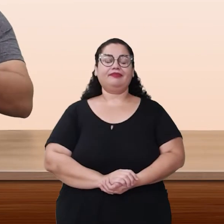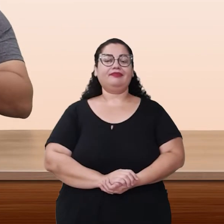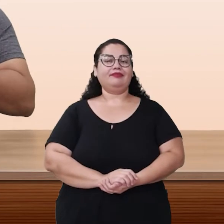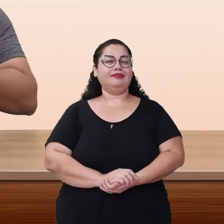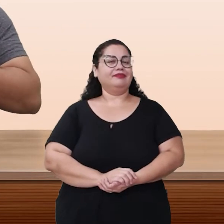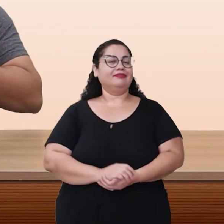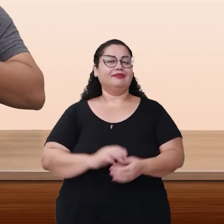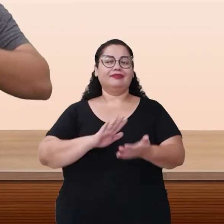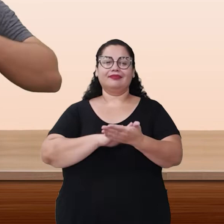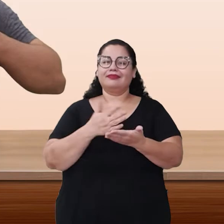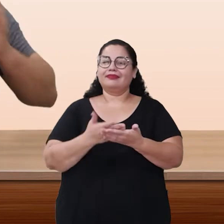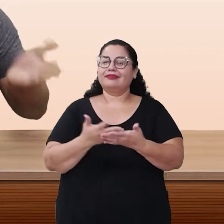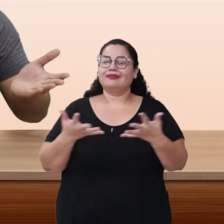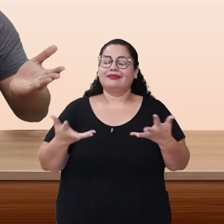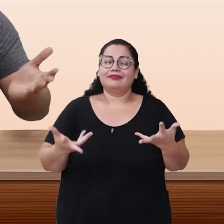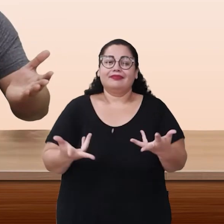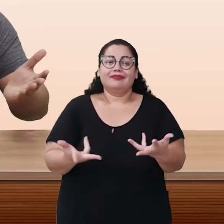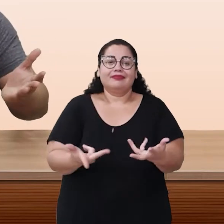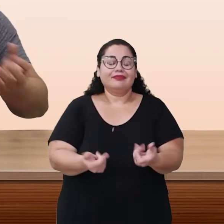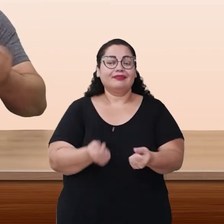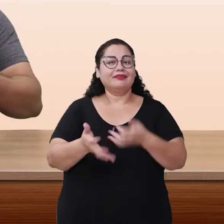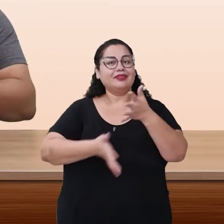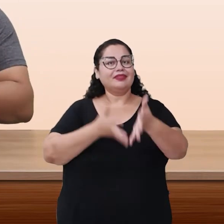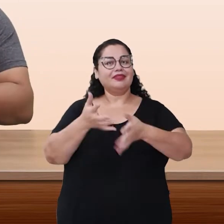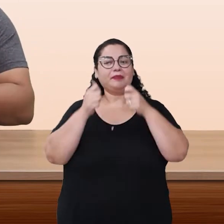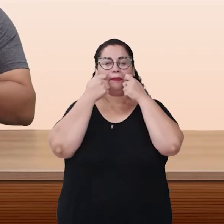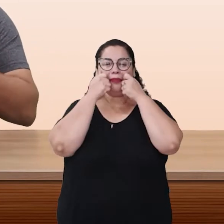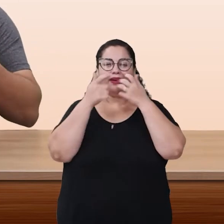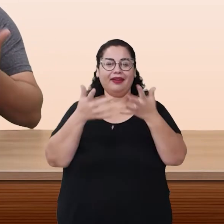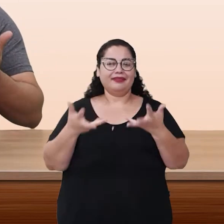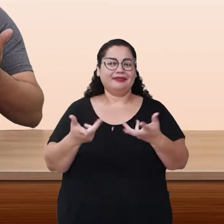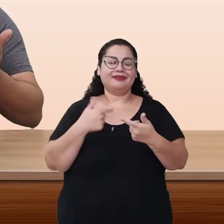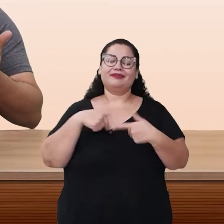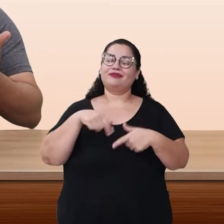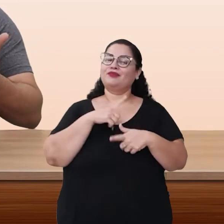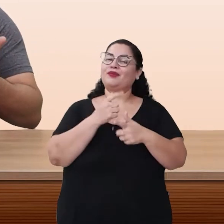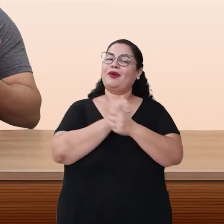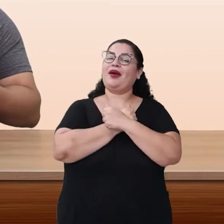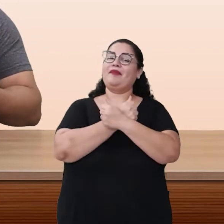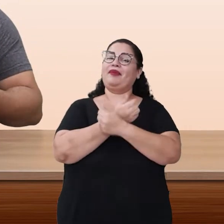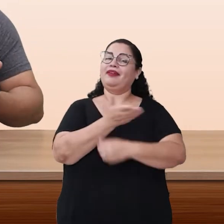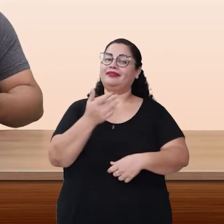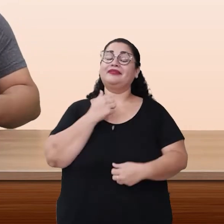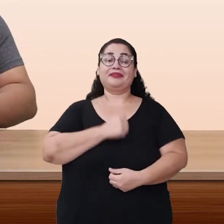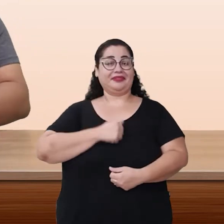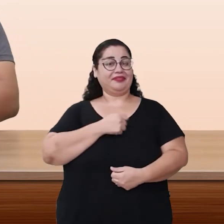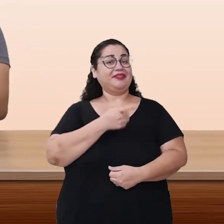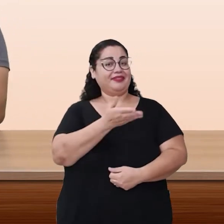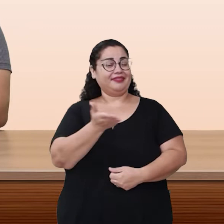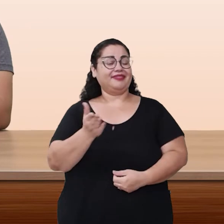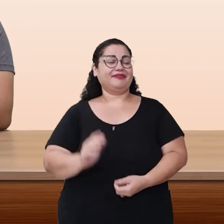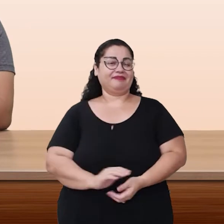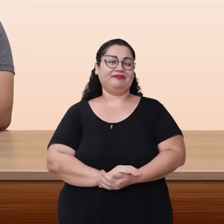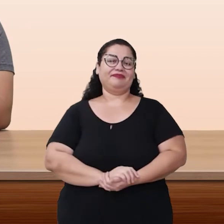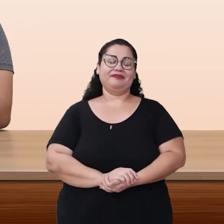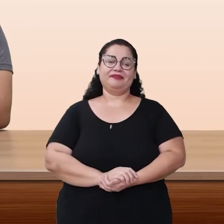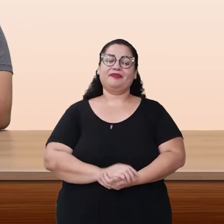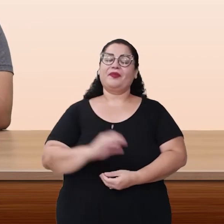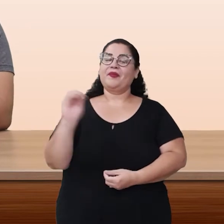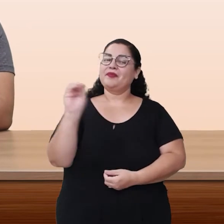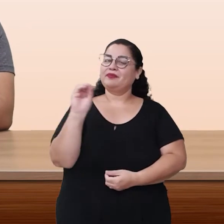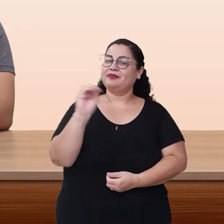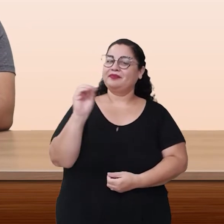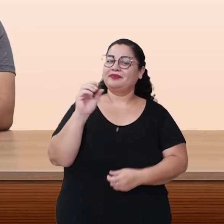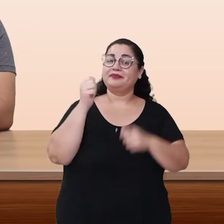Que interpretação e Libra surreal! Maria, querida, receba o nosso abraço. Estamos com saudade de você. Um